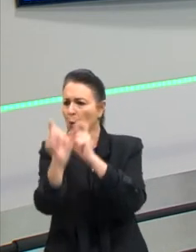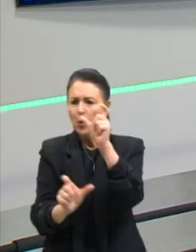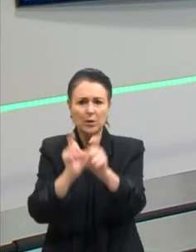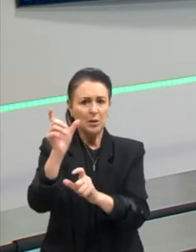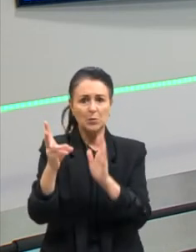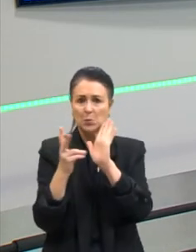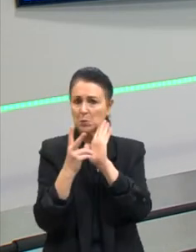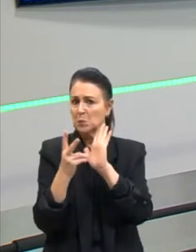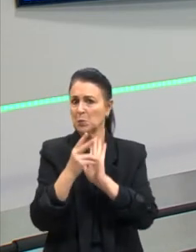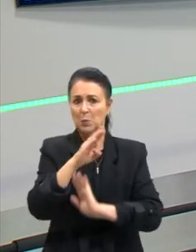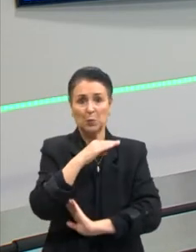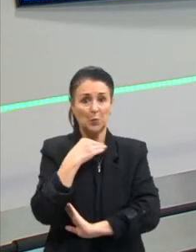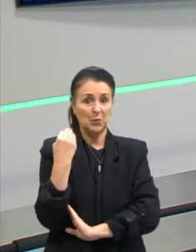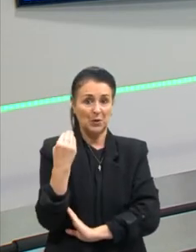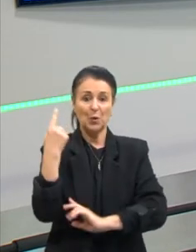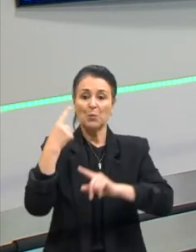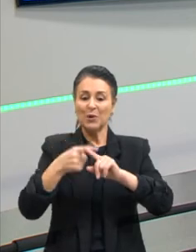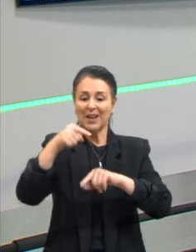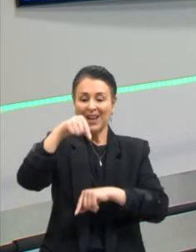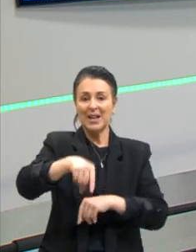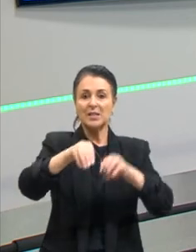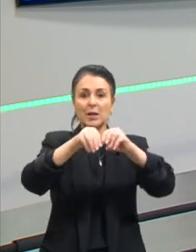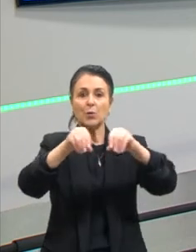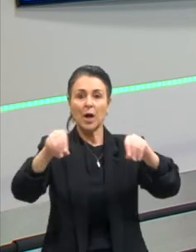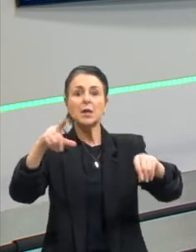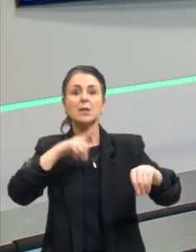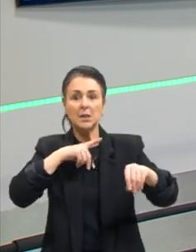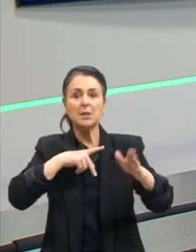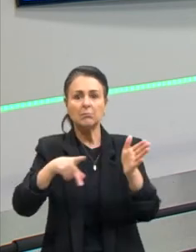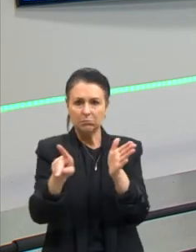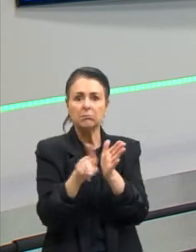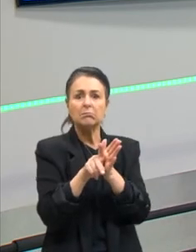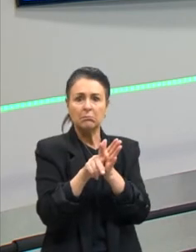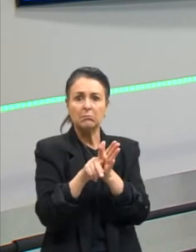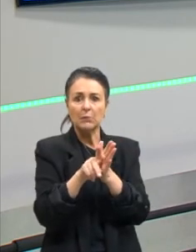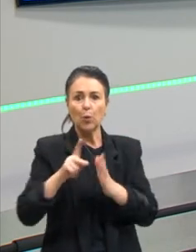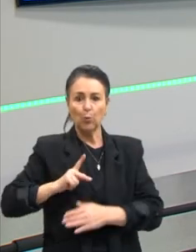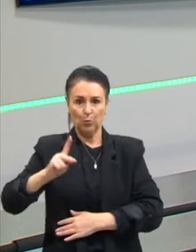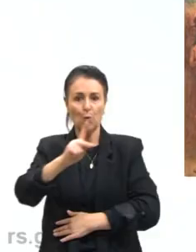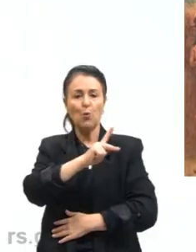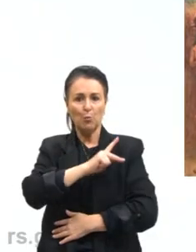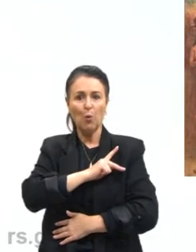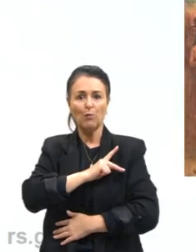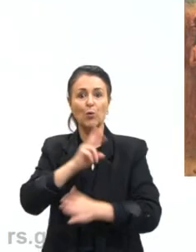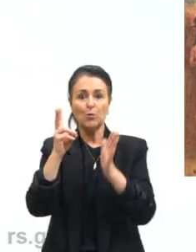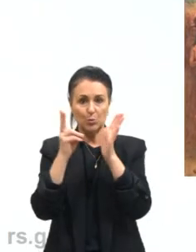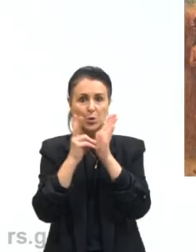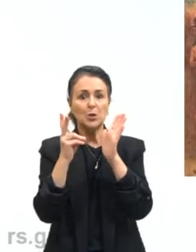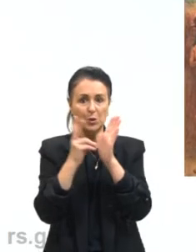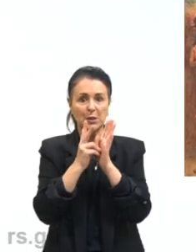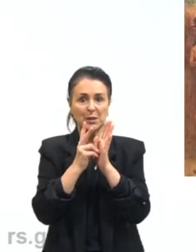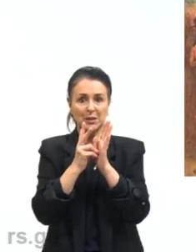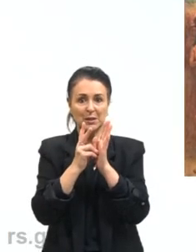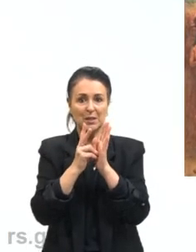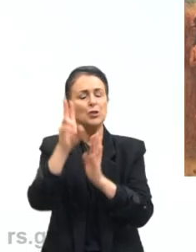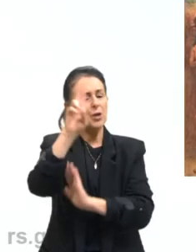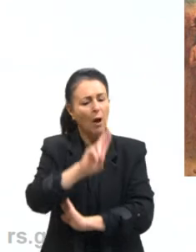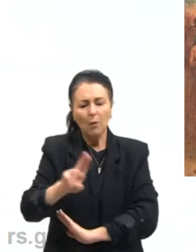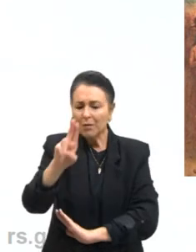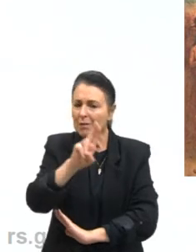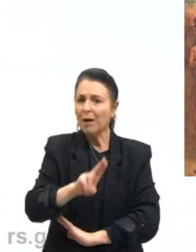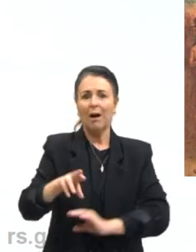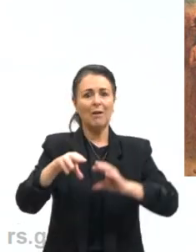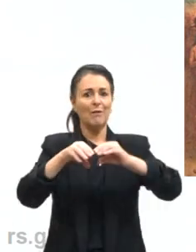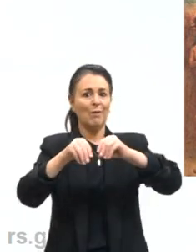essa terra, ela pertencia a esse povo, esse povo ameríndio, aos indígenas, e, de repente, ela é